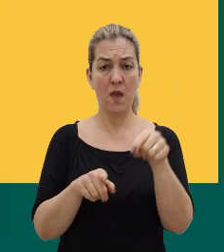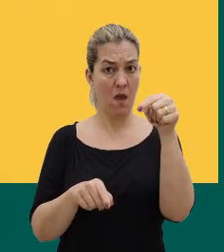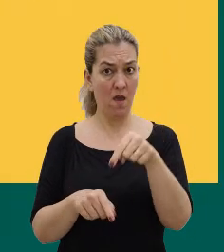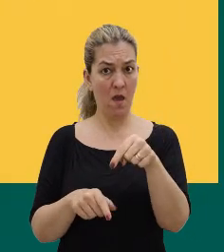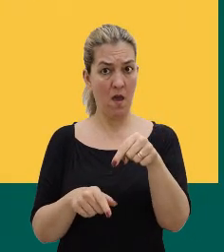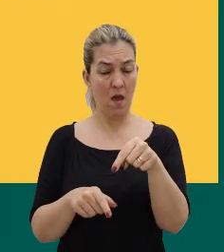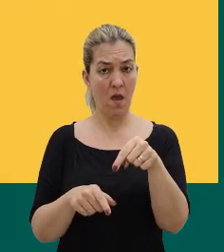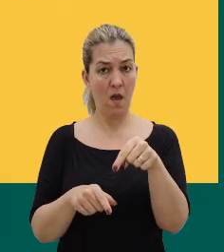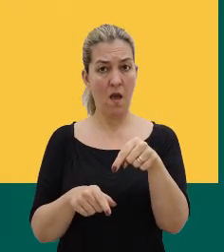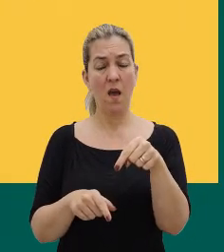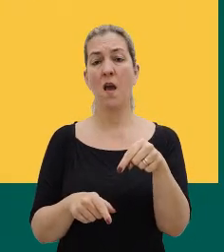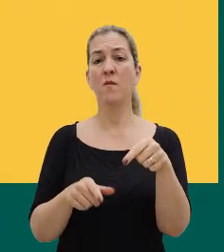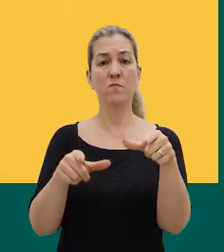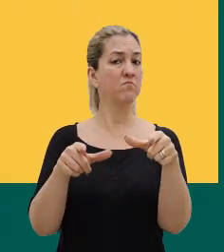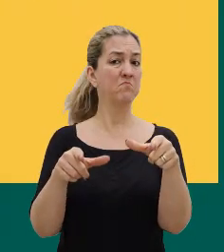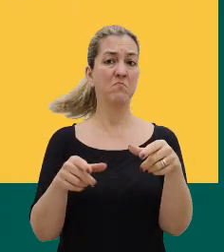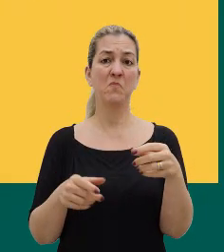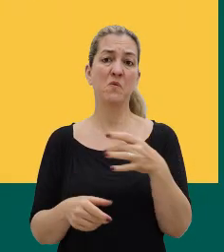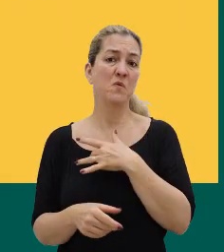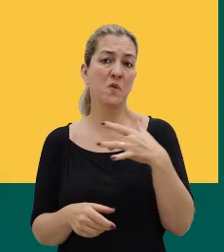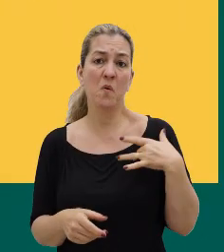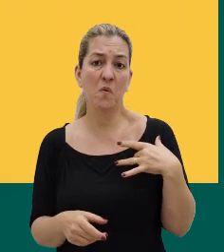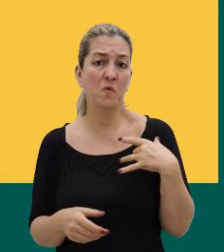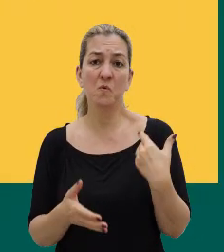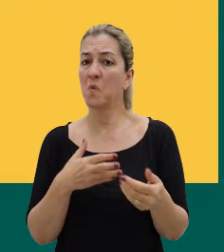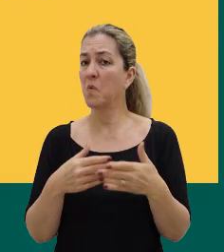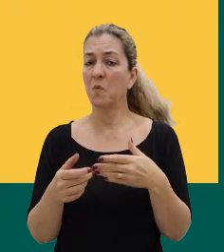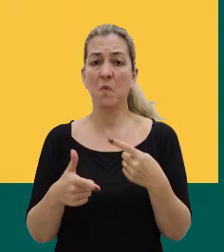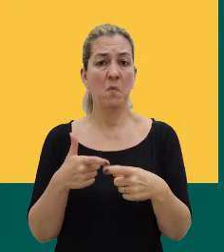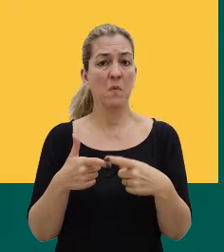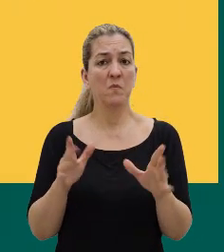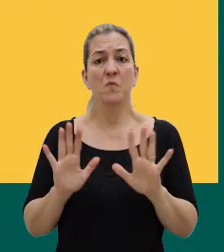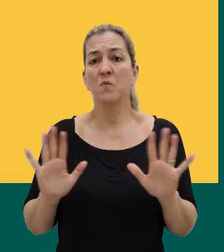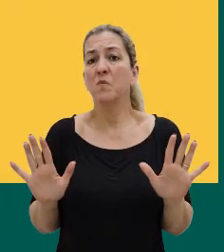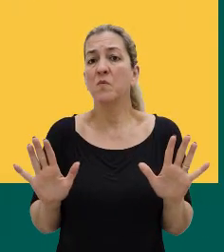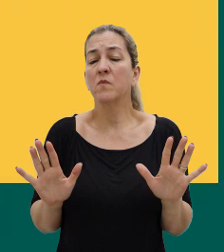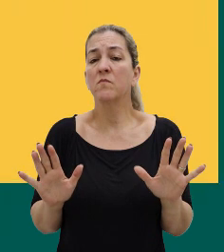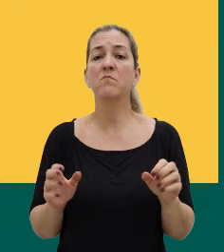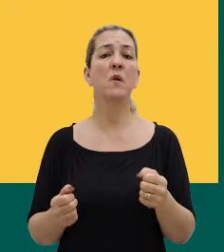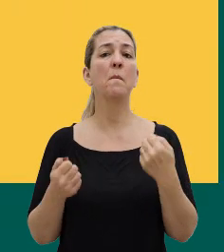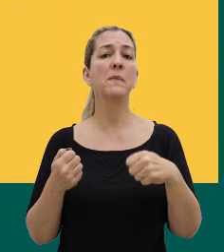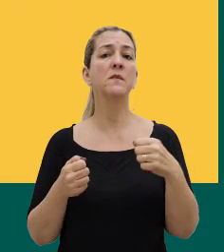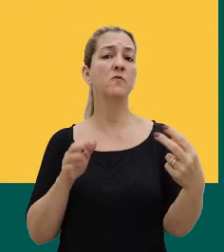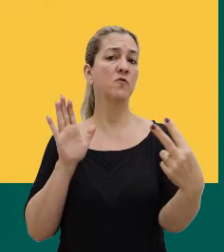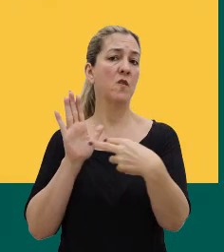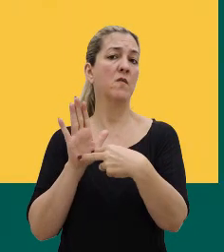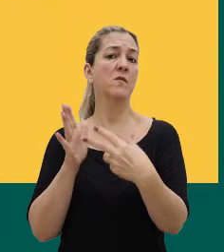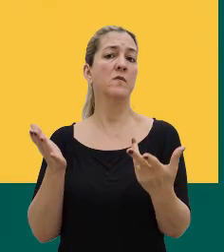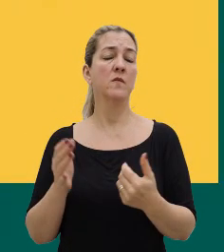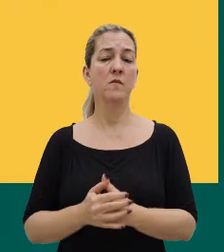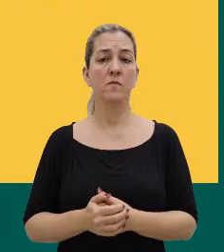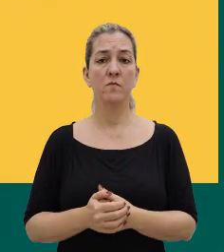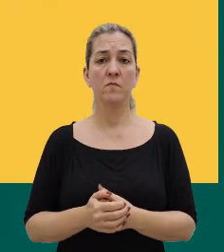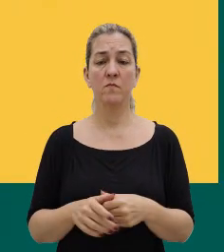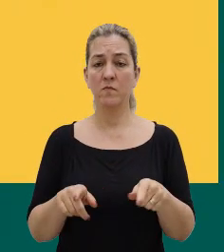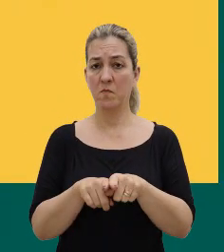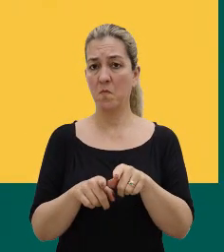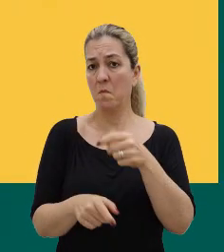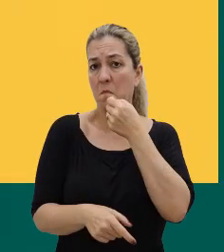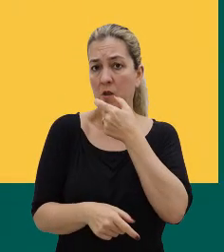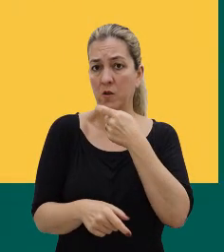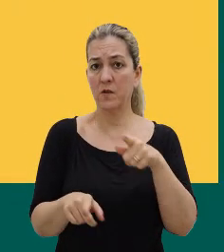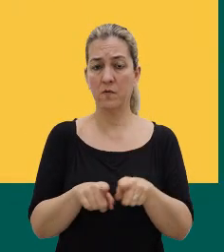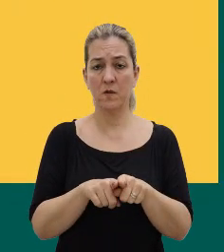uma questão de saúde como qualquer outra, né, é uma precisa de atenção. Não é, Luiz, essa coisa da medicação,